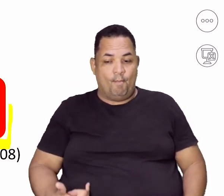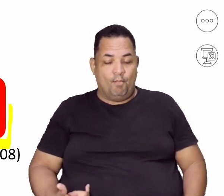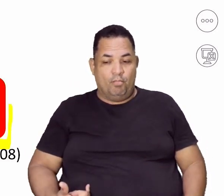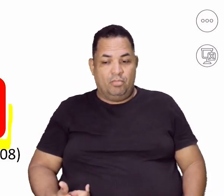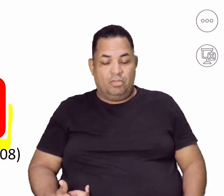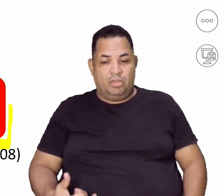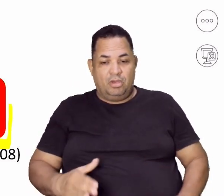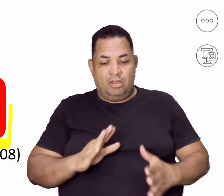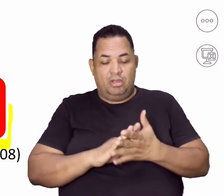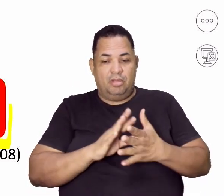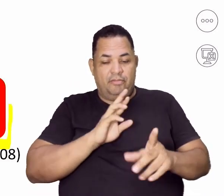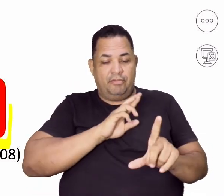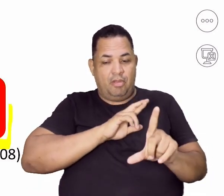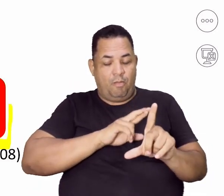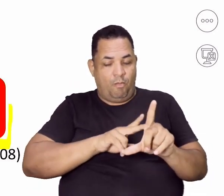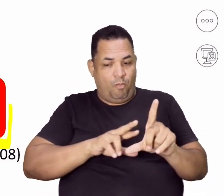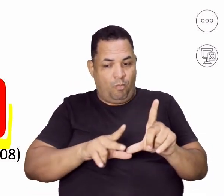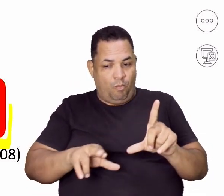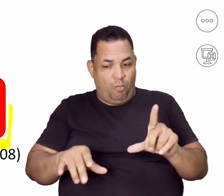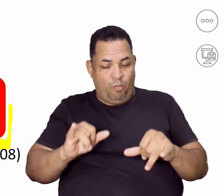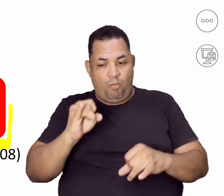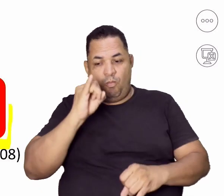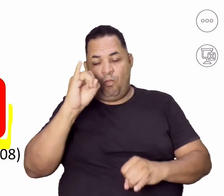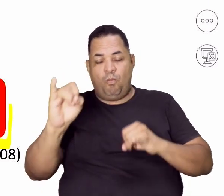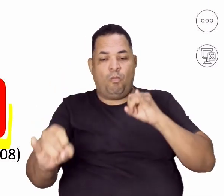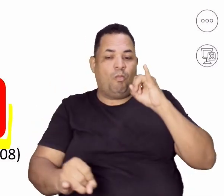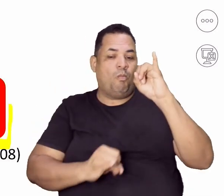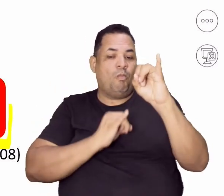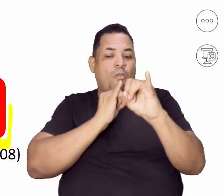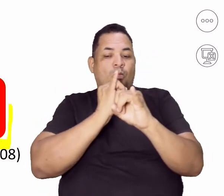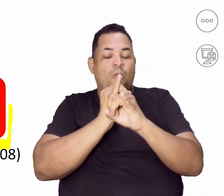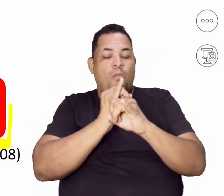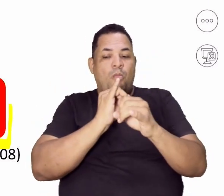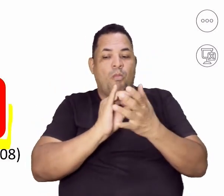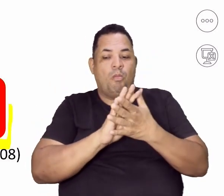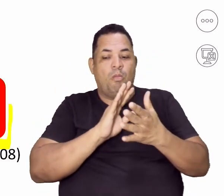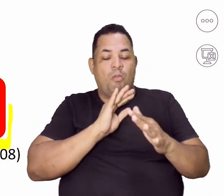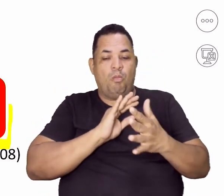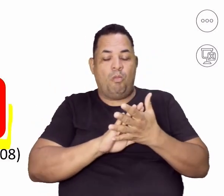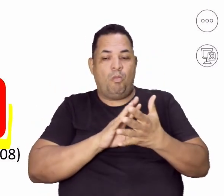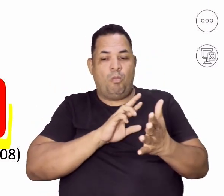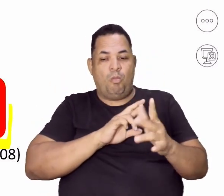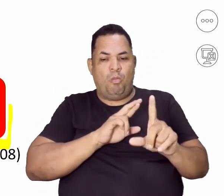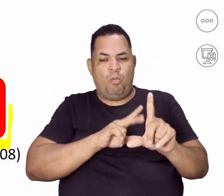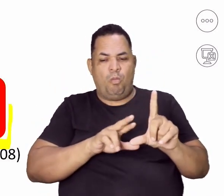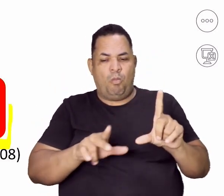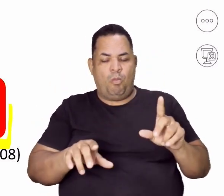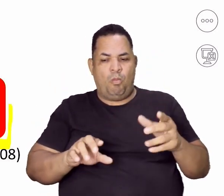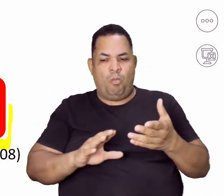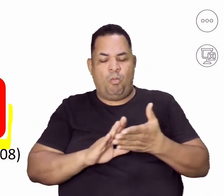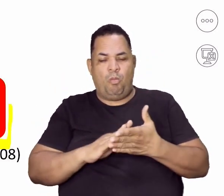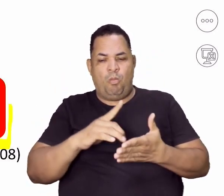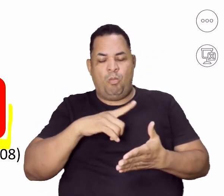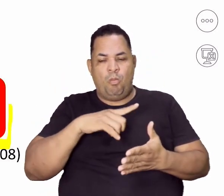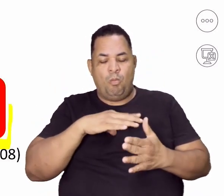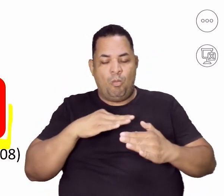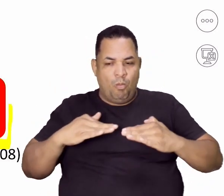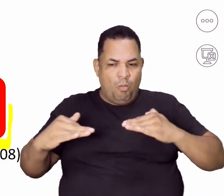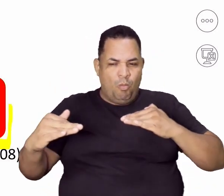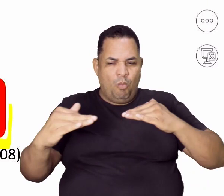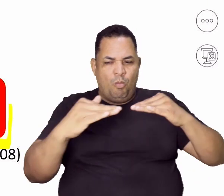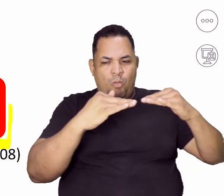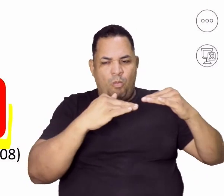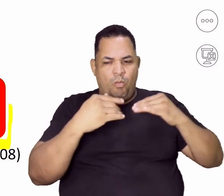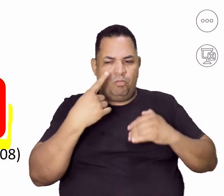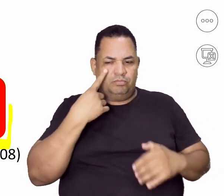vê nas redes sociais, a gente vê aí na internet, a gente vê na mídia de modo geral, muita gente com esse padrão que